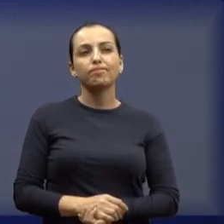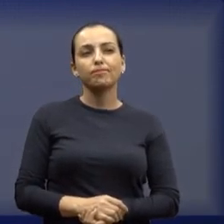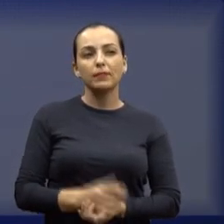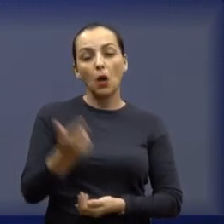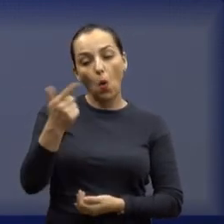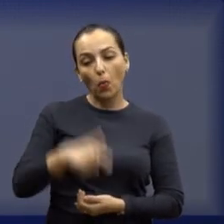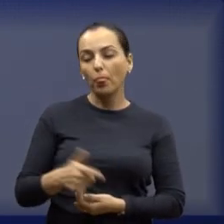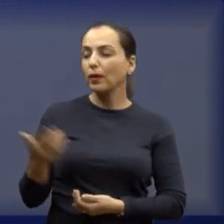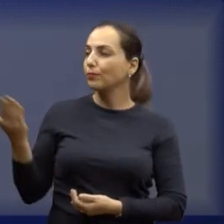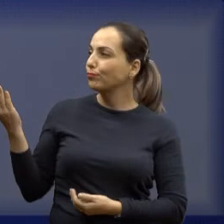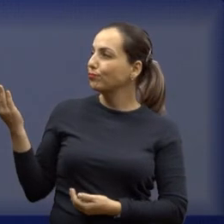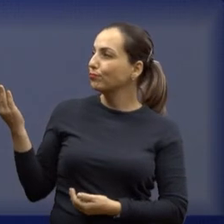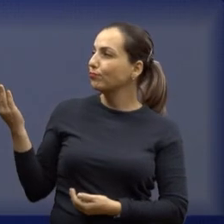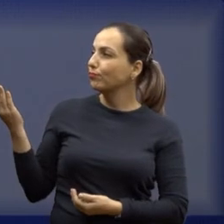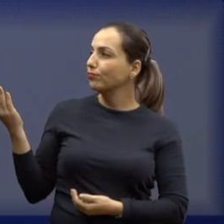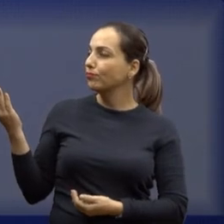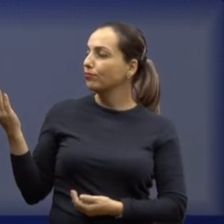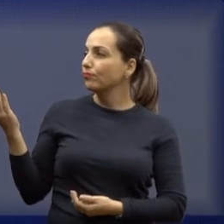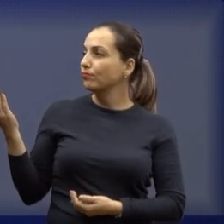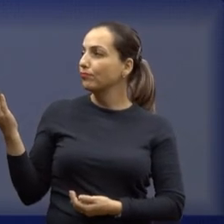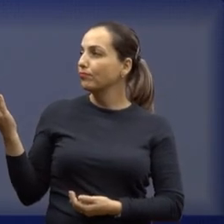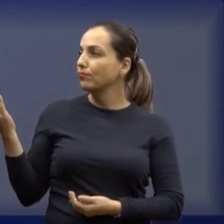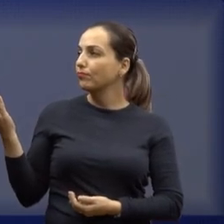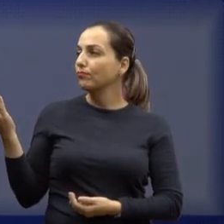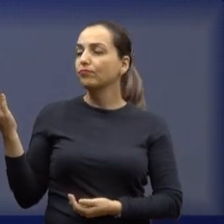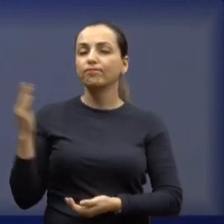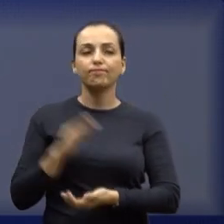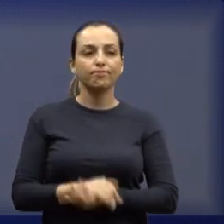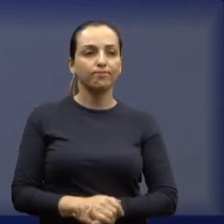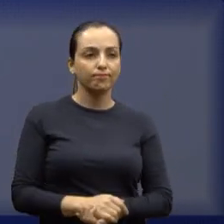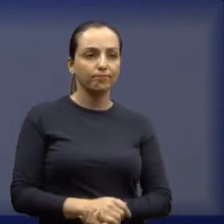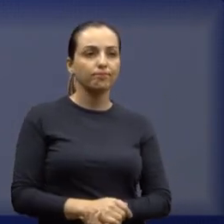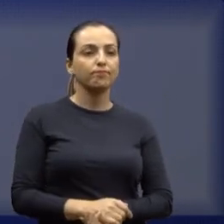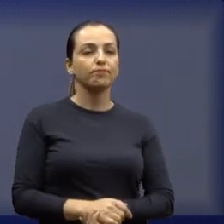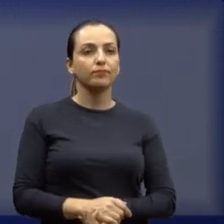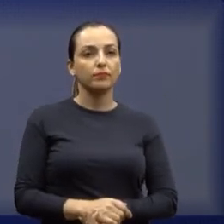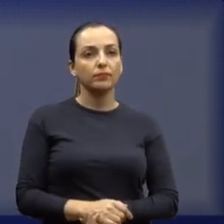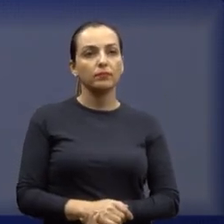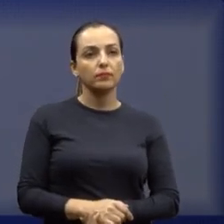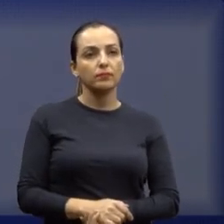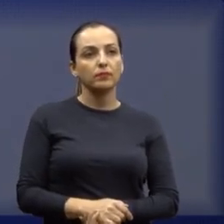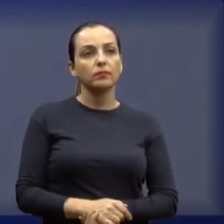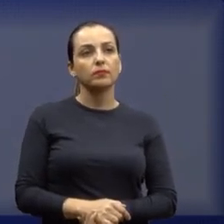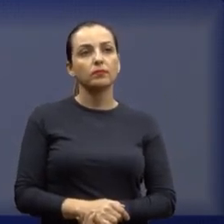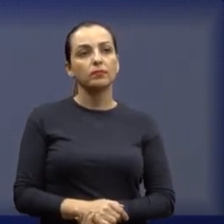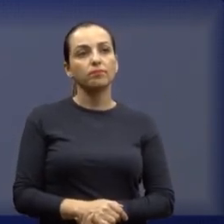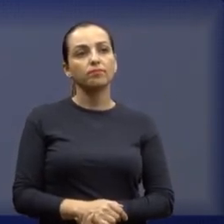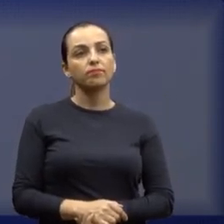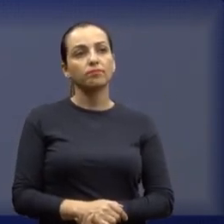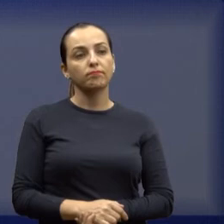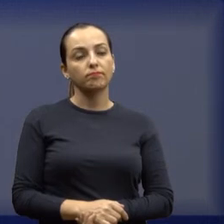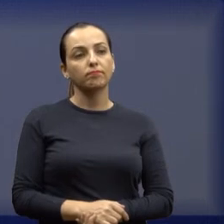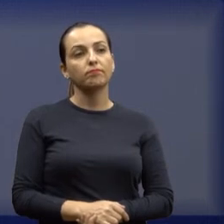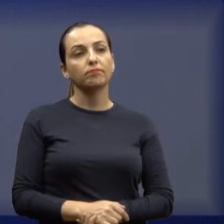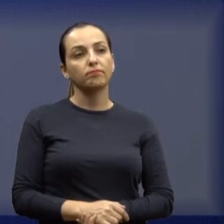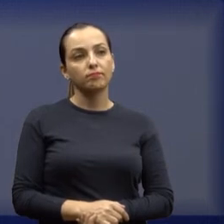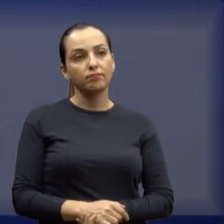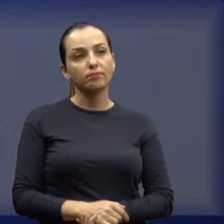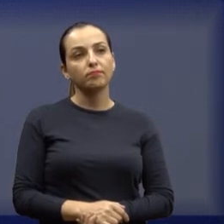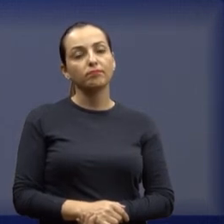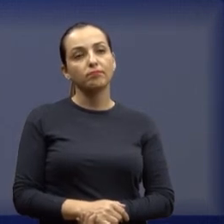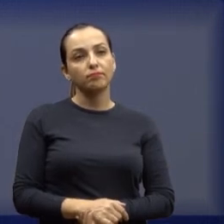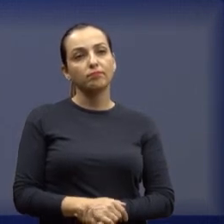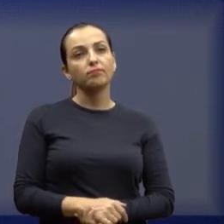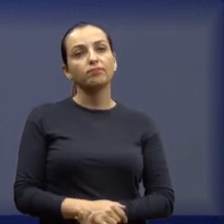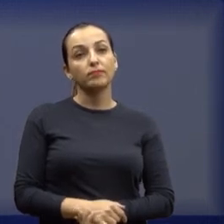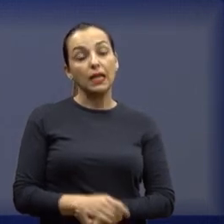ênfase nesse concurso. Dia 21 do 7. Foi agora há pouco. E, por último, não menos... Ah, não entrou.